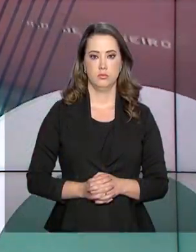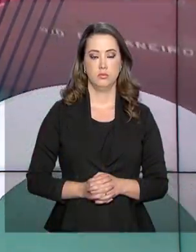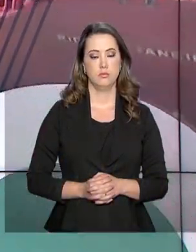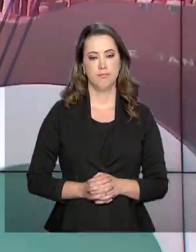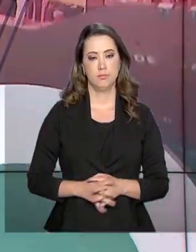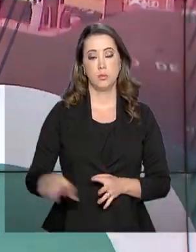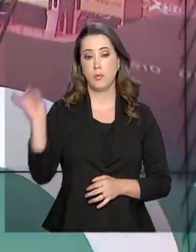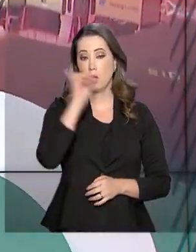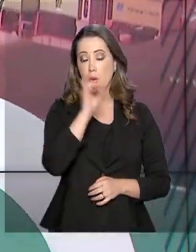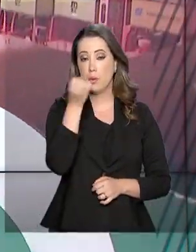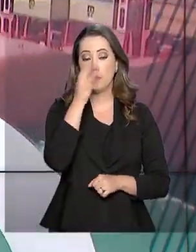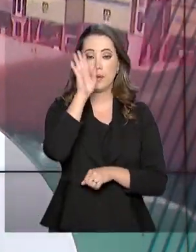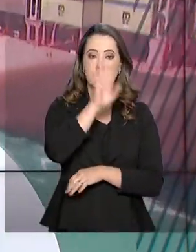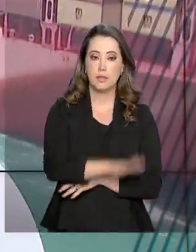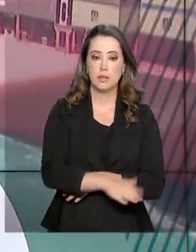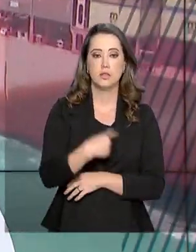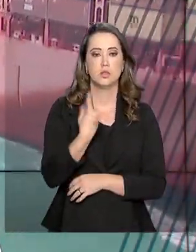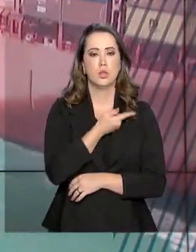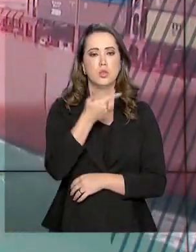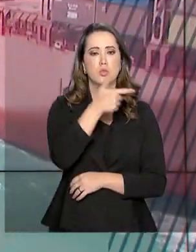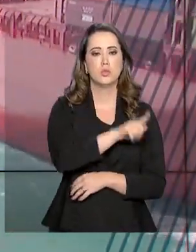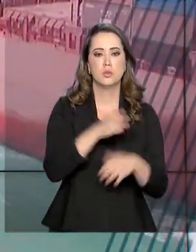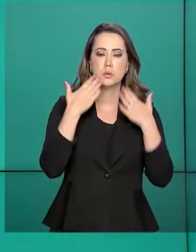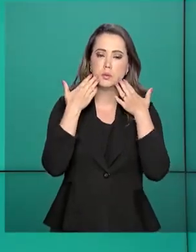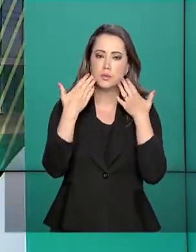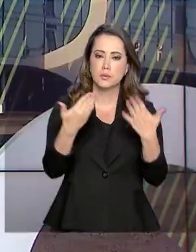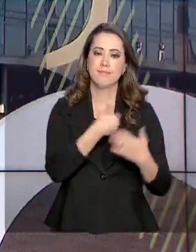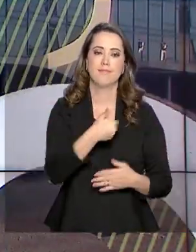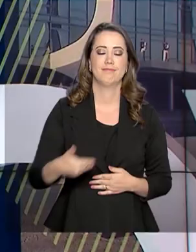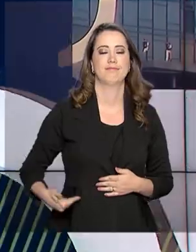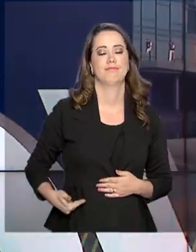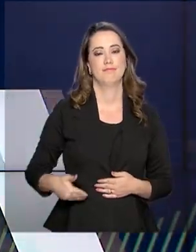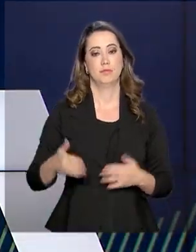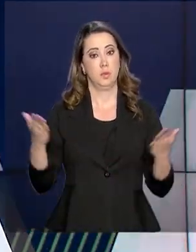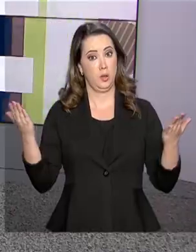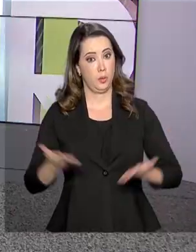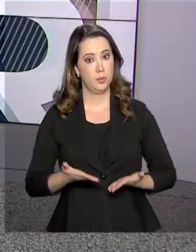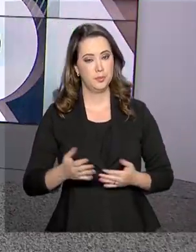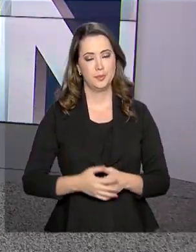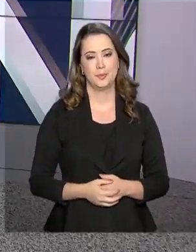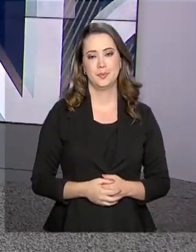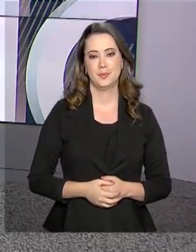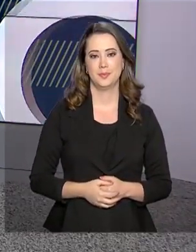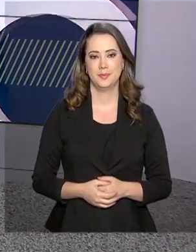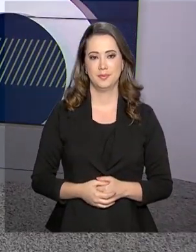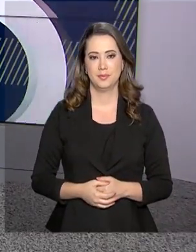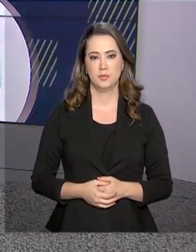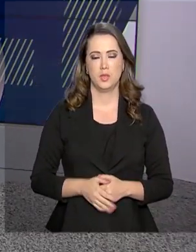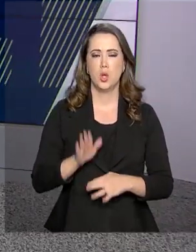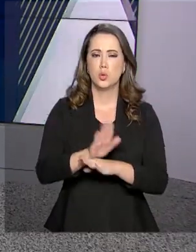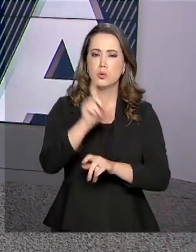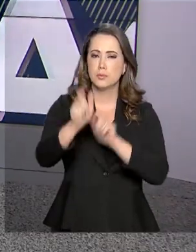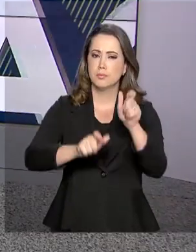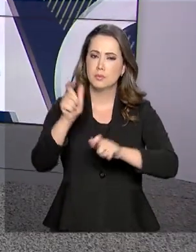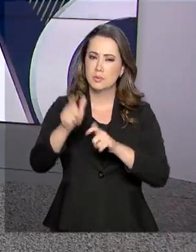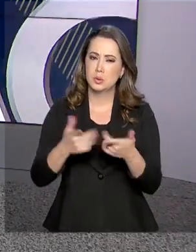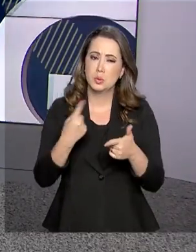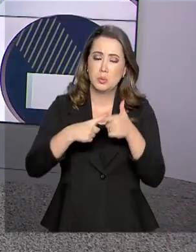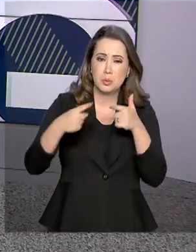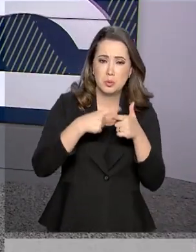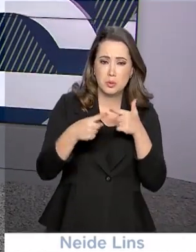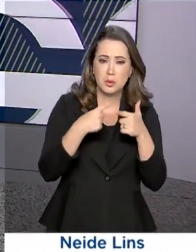Olá, boa tarde. Estamos de volta com mais uma edição do Governo Agora. Ajudar pessoas que passam por